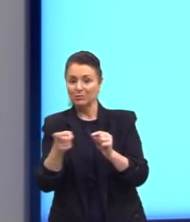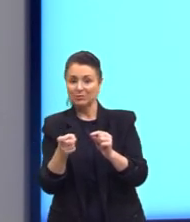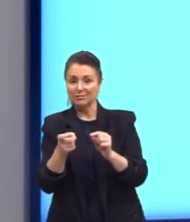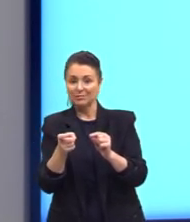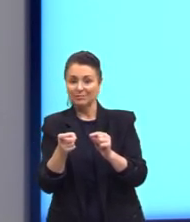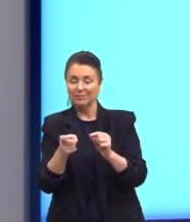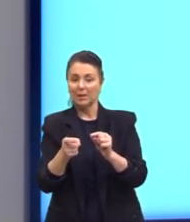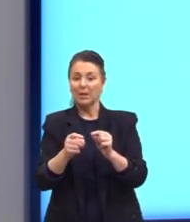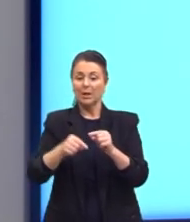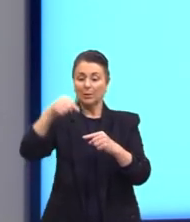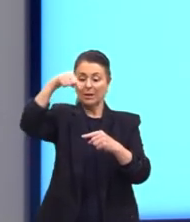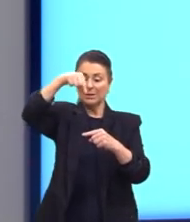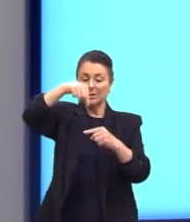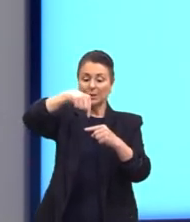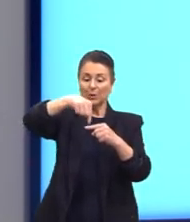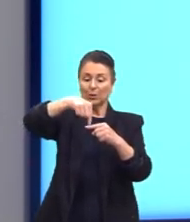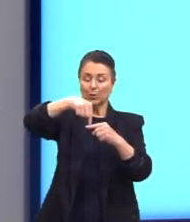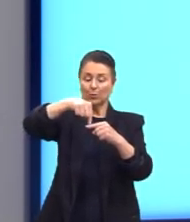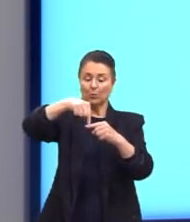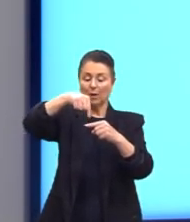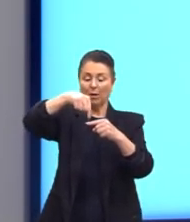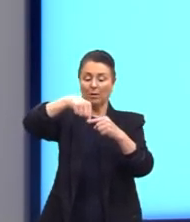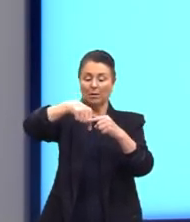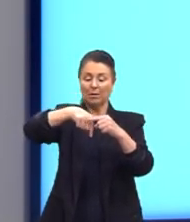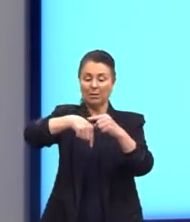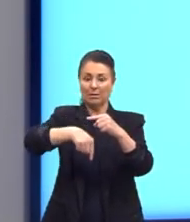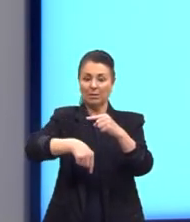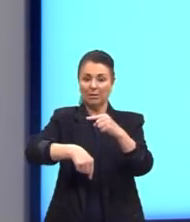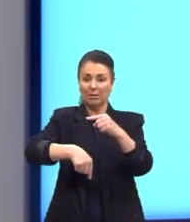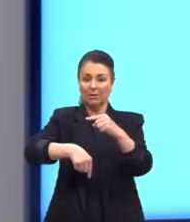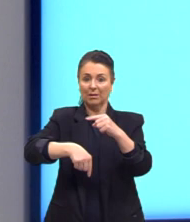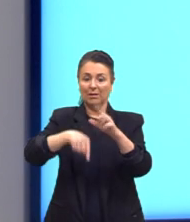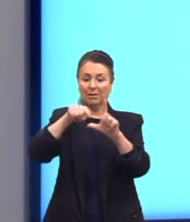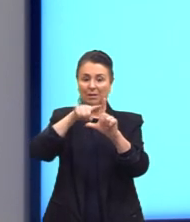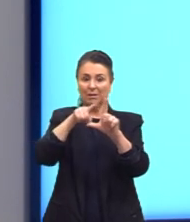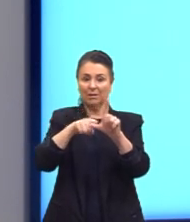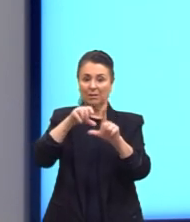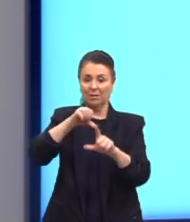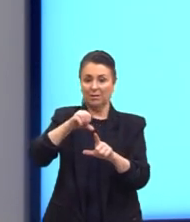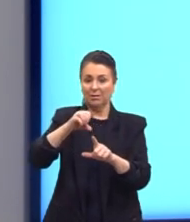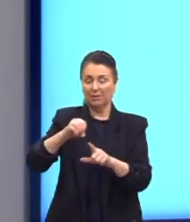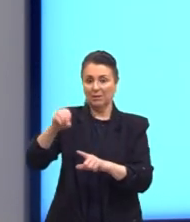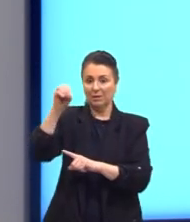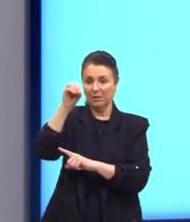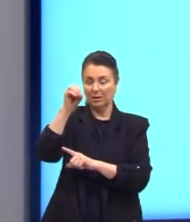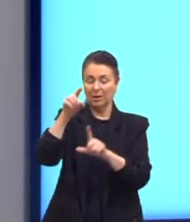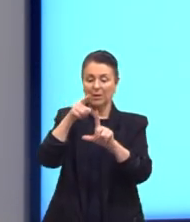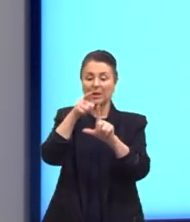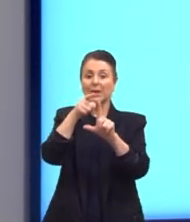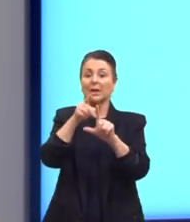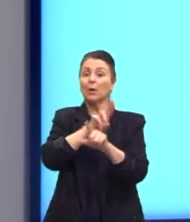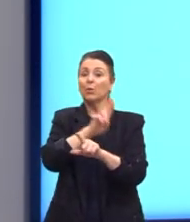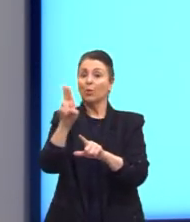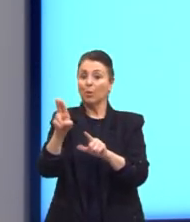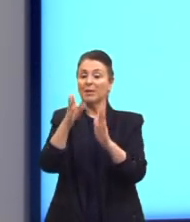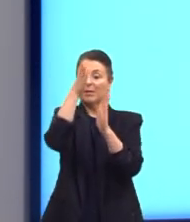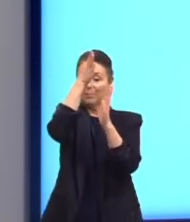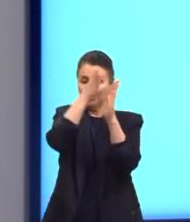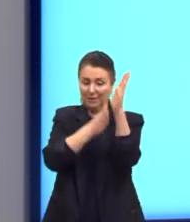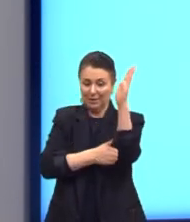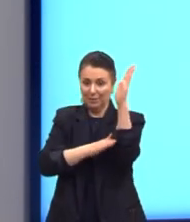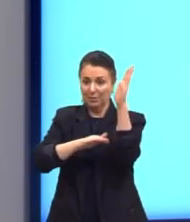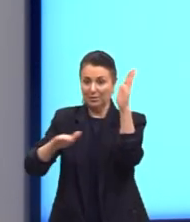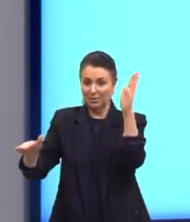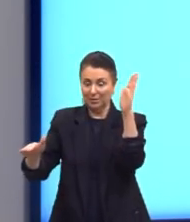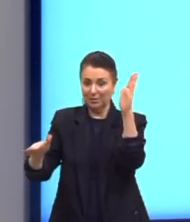retas, elas se cruzam, formando ali um ângulo de 90 graus, chamado então de plano cartesiano, nós dividimos